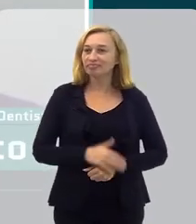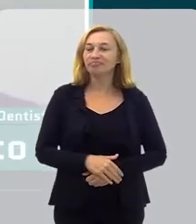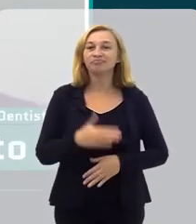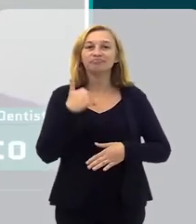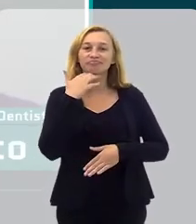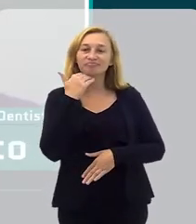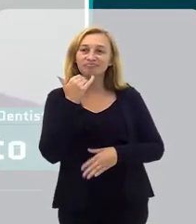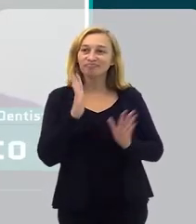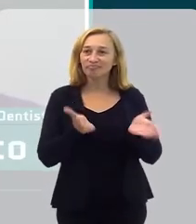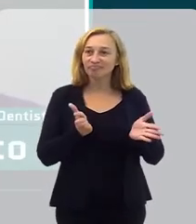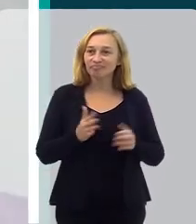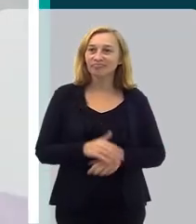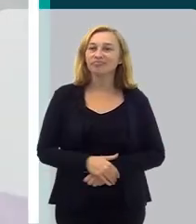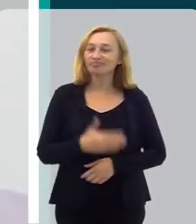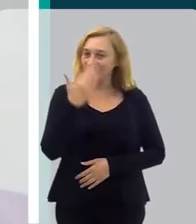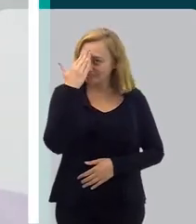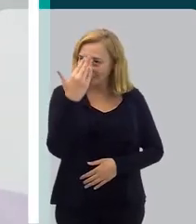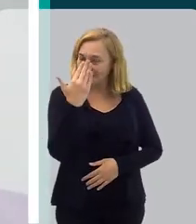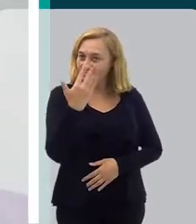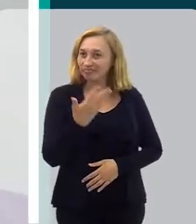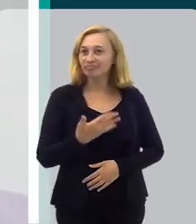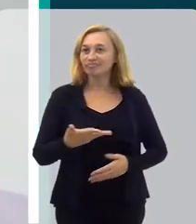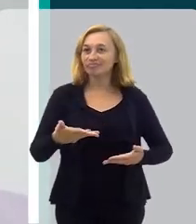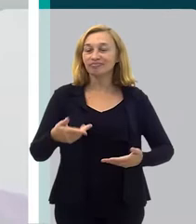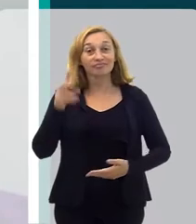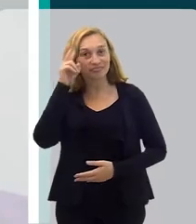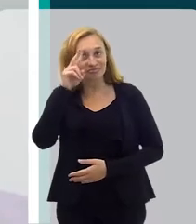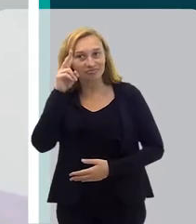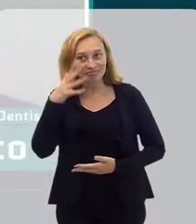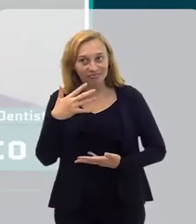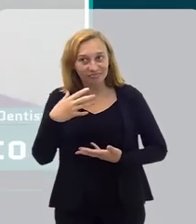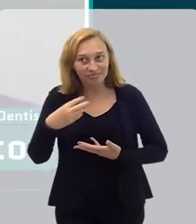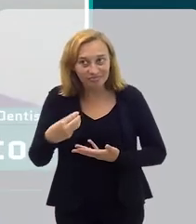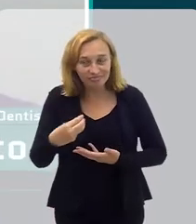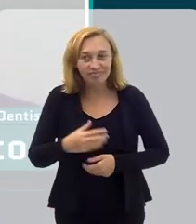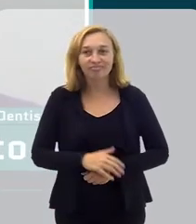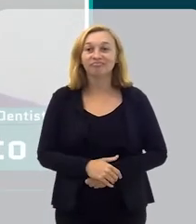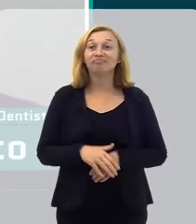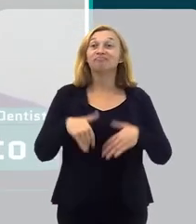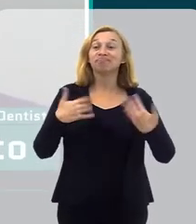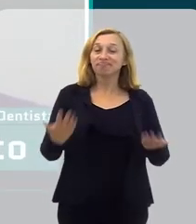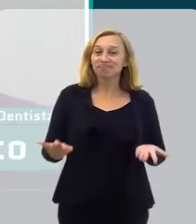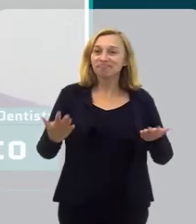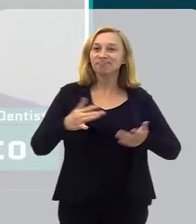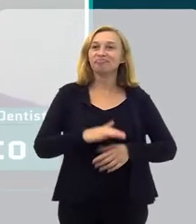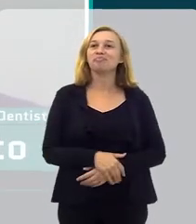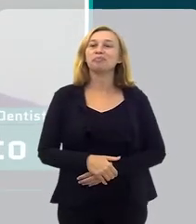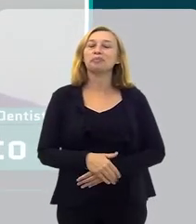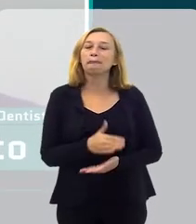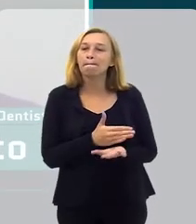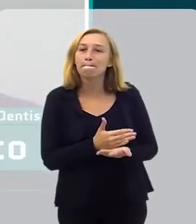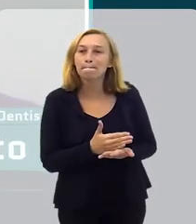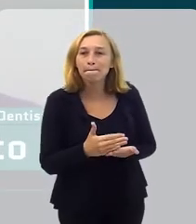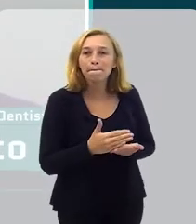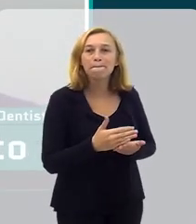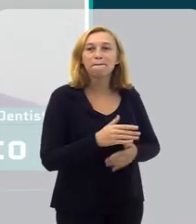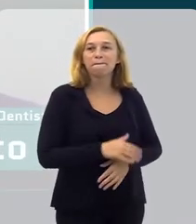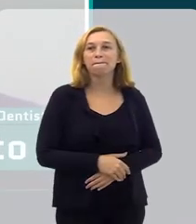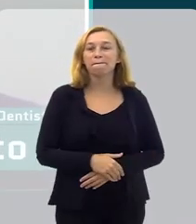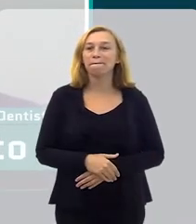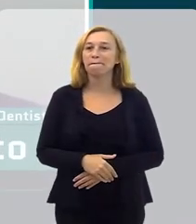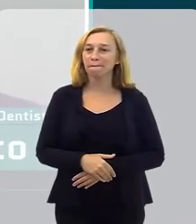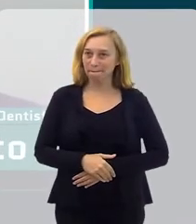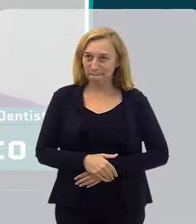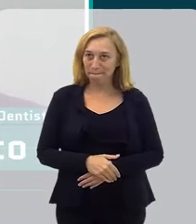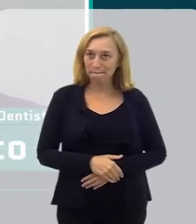desse bate-papo. Agradeço muito ter sido lembrado. Então, vamos começar pelo